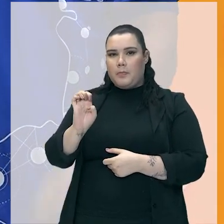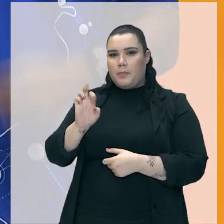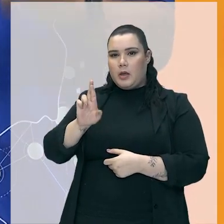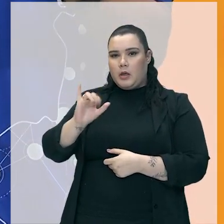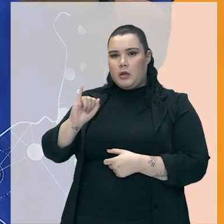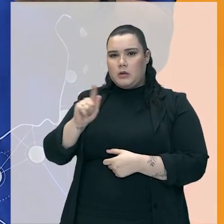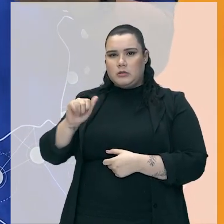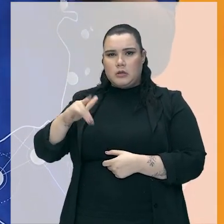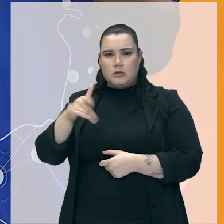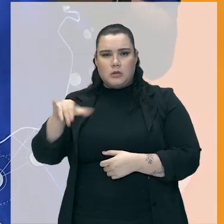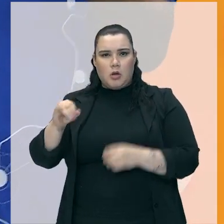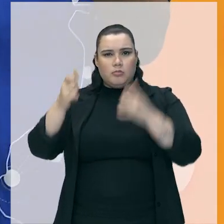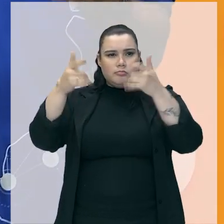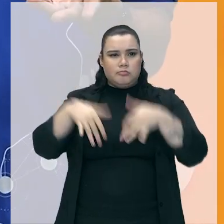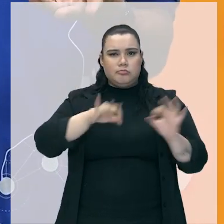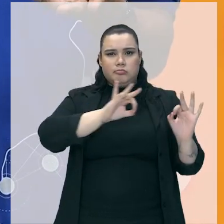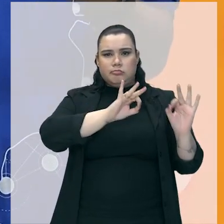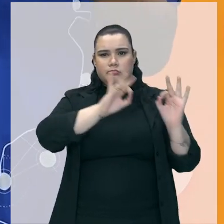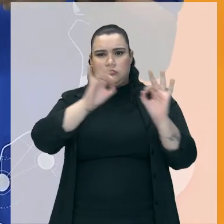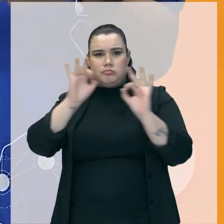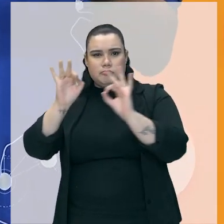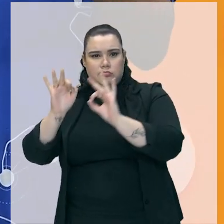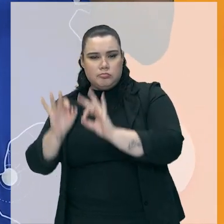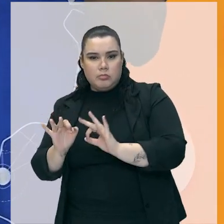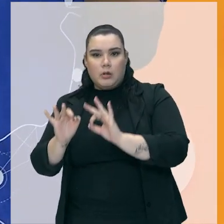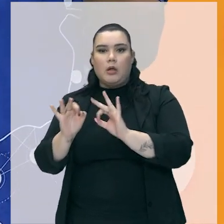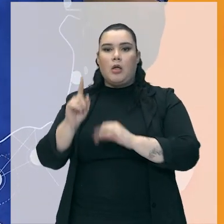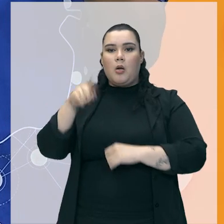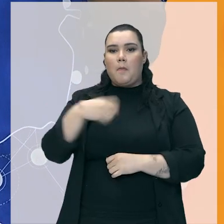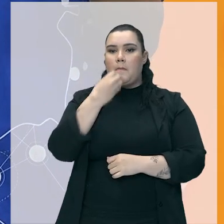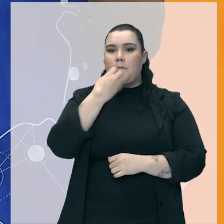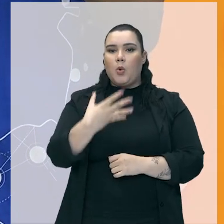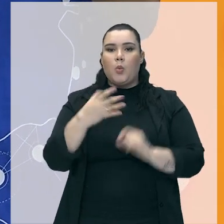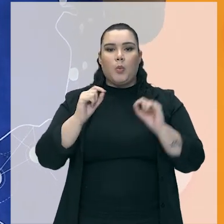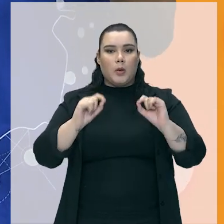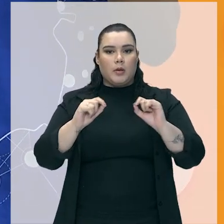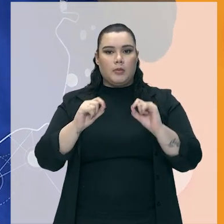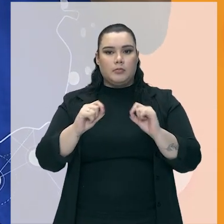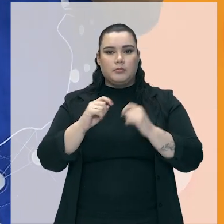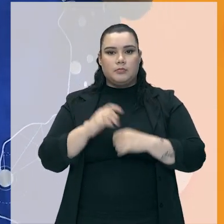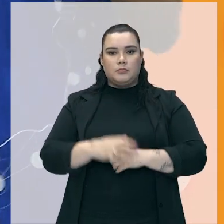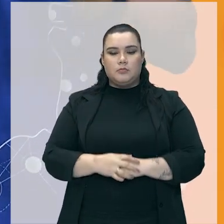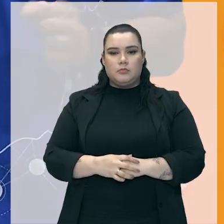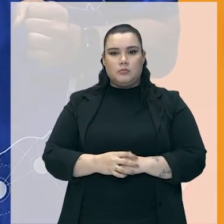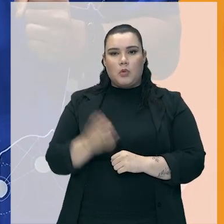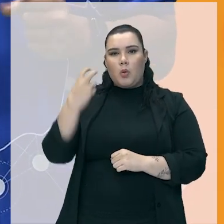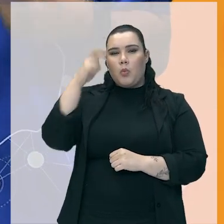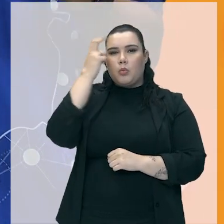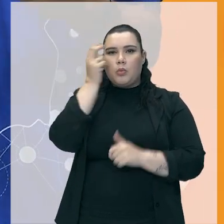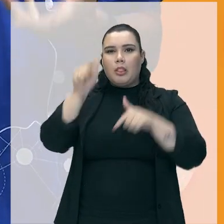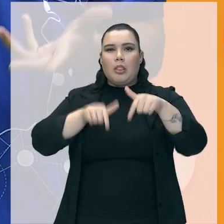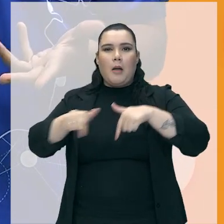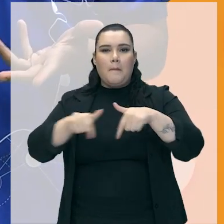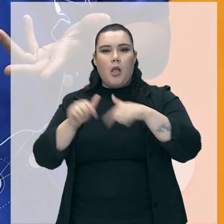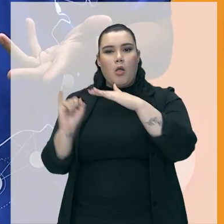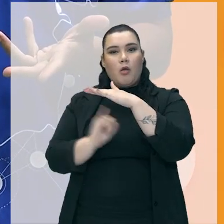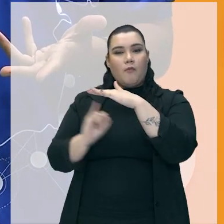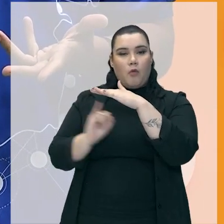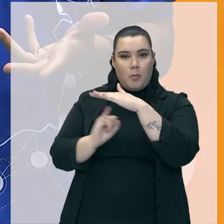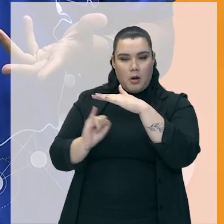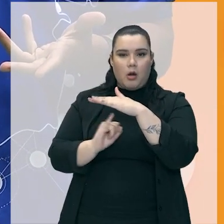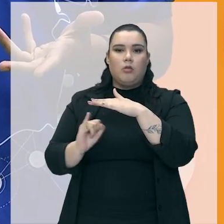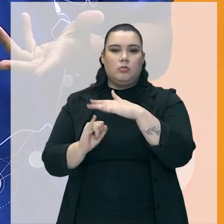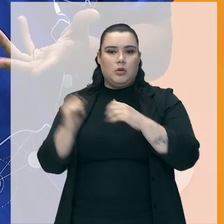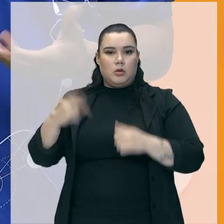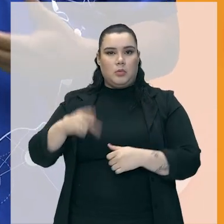inclusive, que fala sobre a gig economy. Em inglês, é como se fosse a cultura dos bicos, né? É Uberização aqui